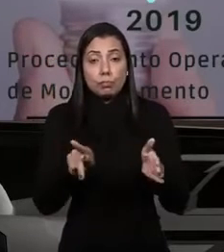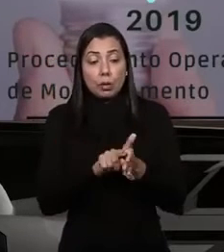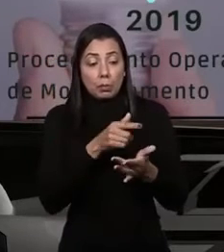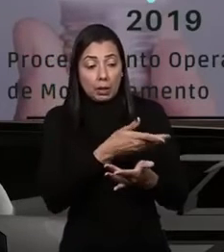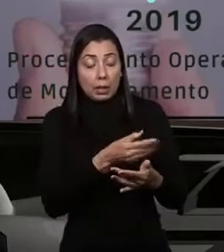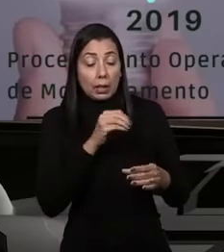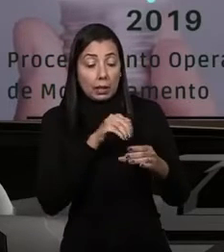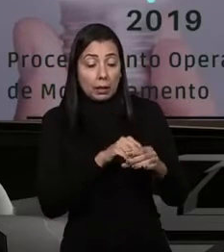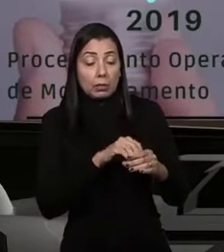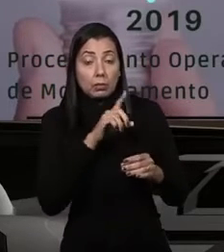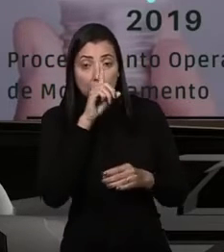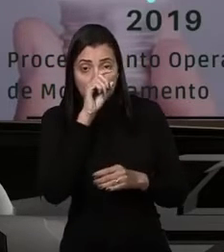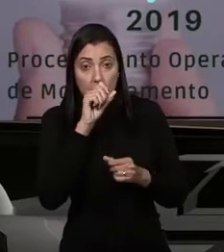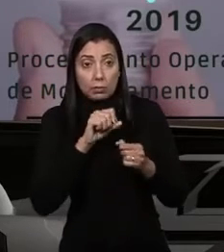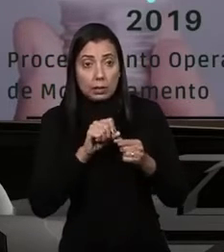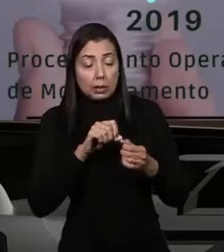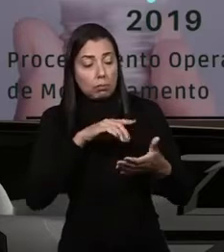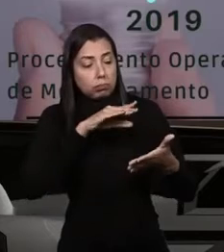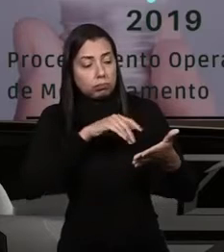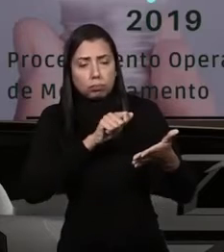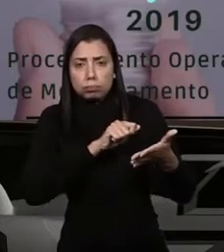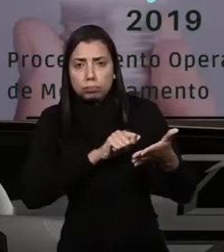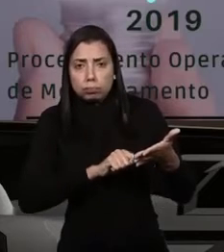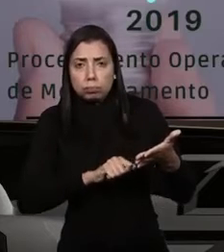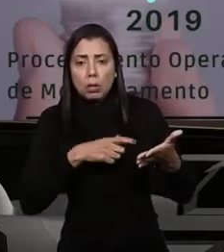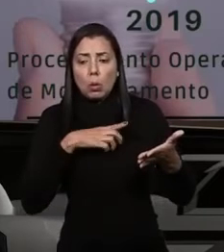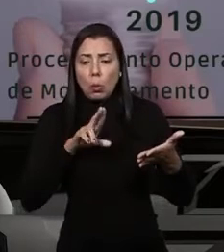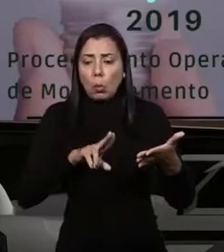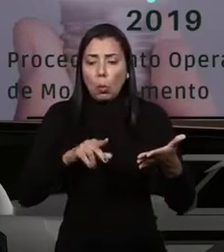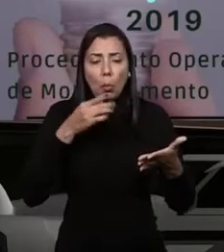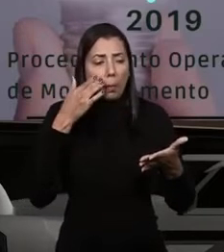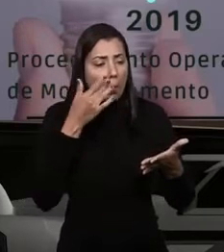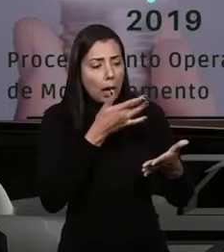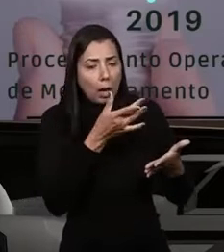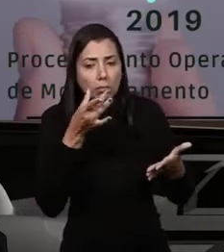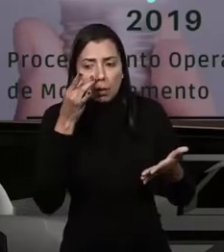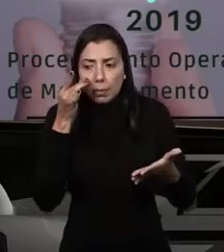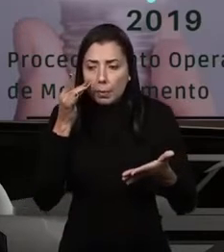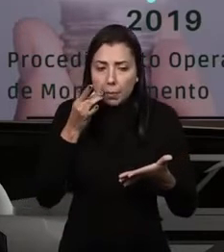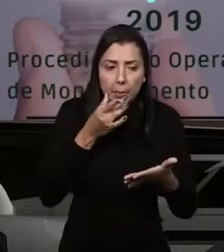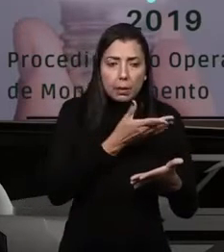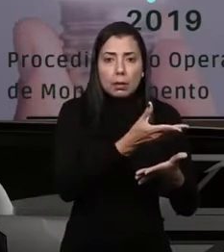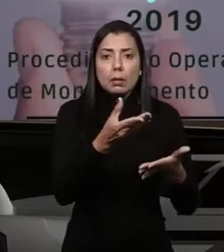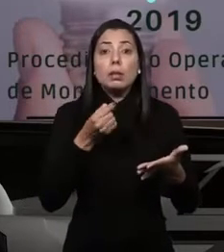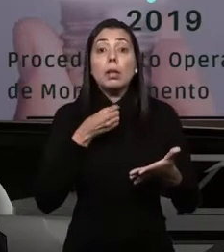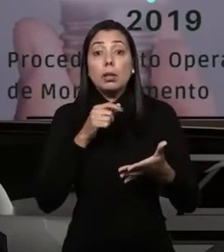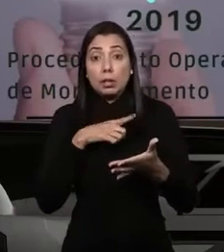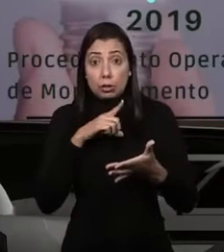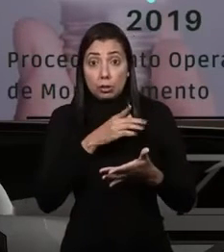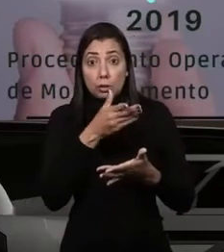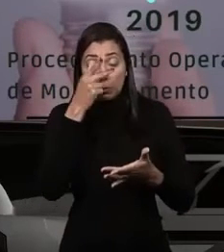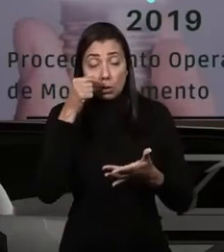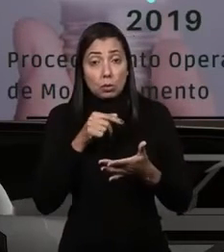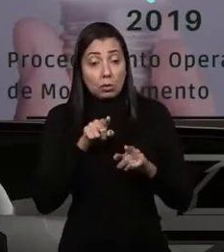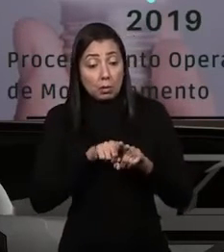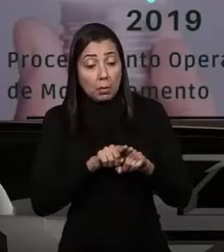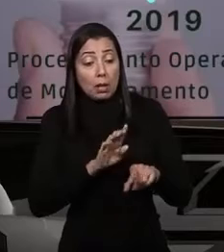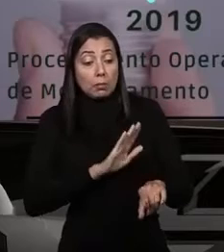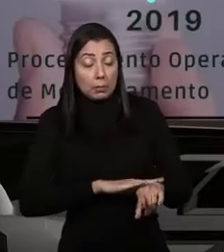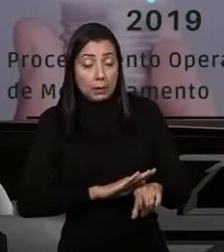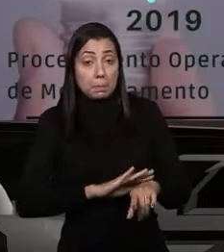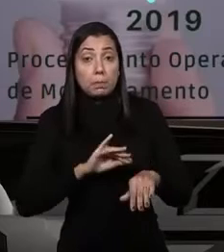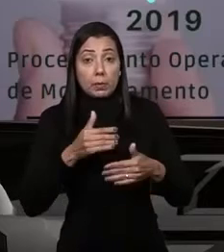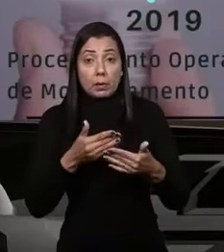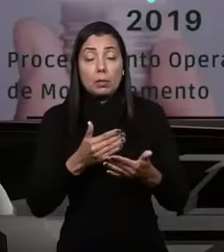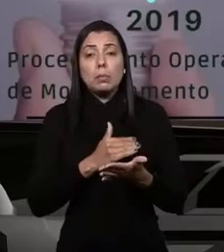hospital. Nós fazíamos com prancheta de papel, indo de leito a leito, verificar quais eram as situações que mantinham os pacientes, além do tempo. Então,